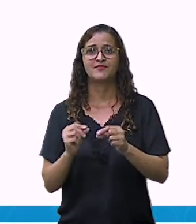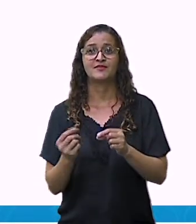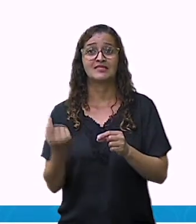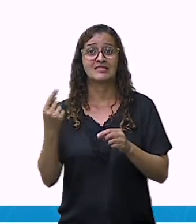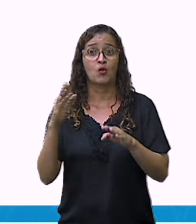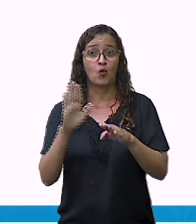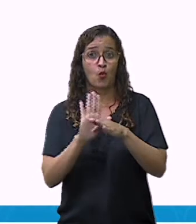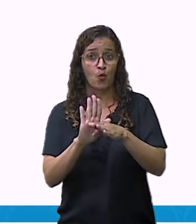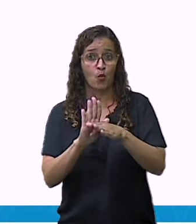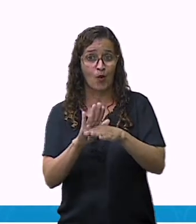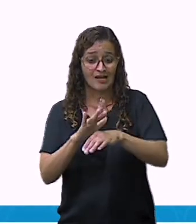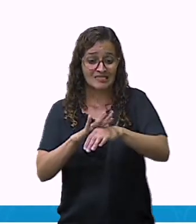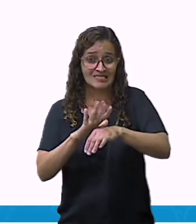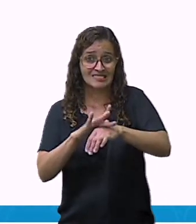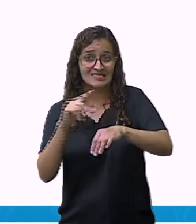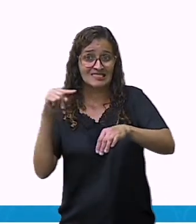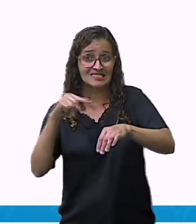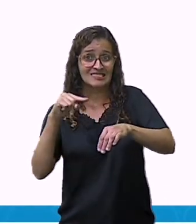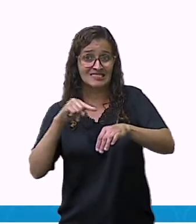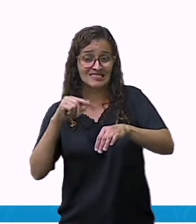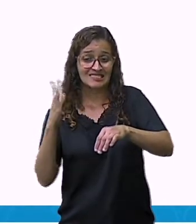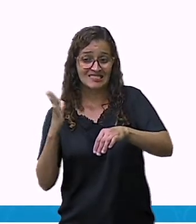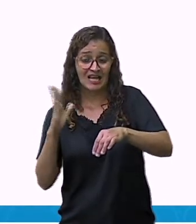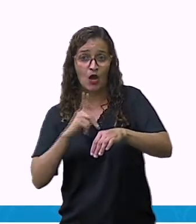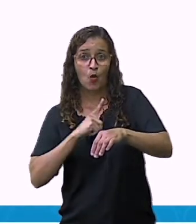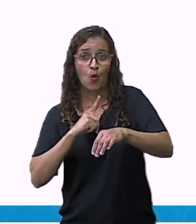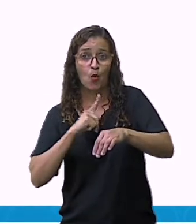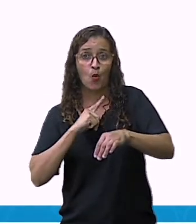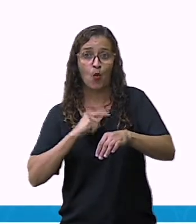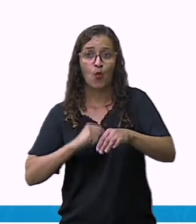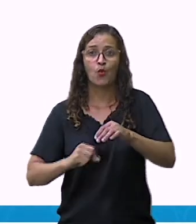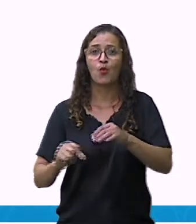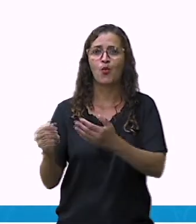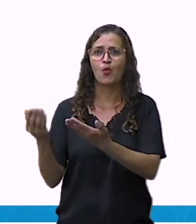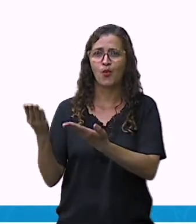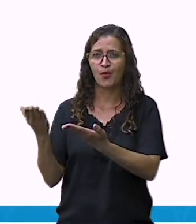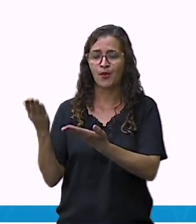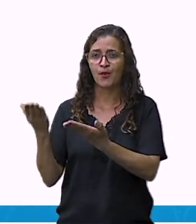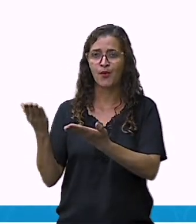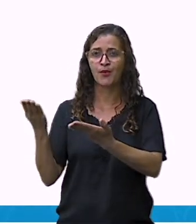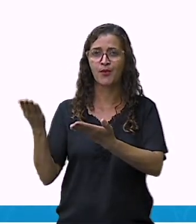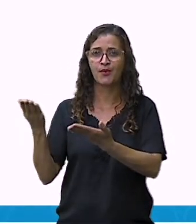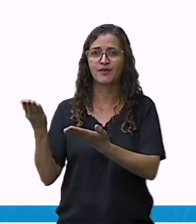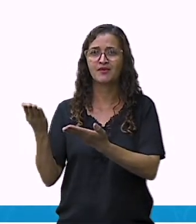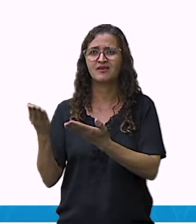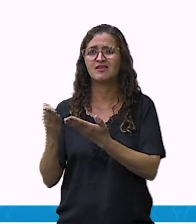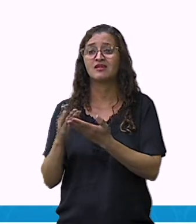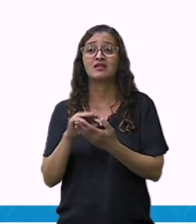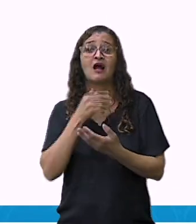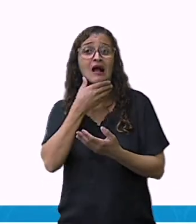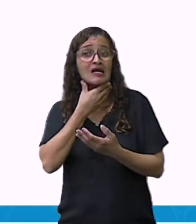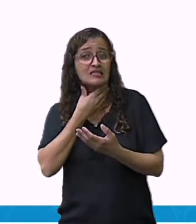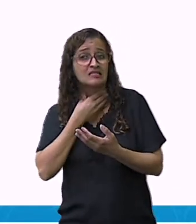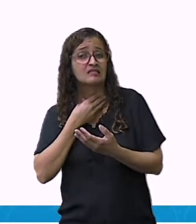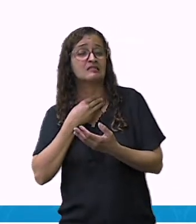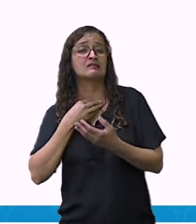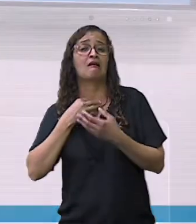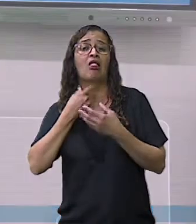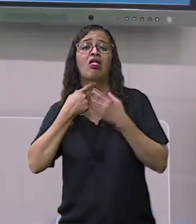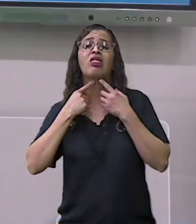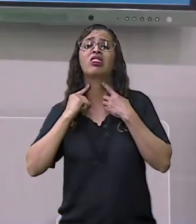doença que você está, que nós usamos aí como ilustração, a dor de garganta, a